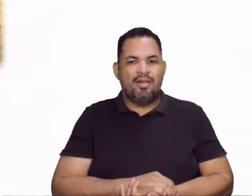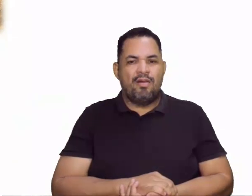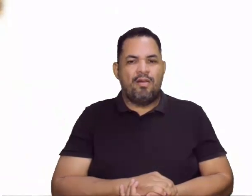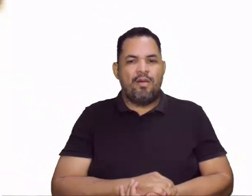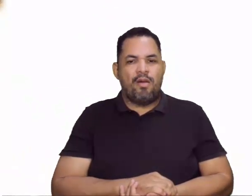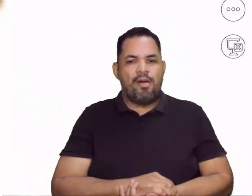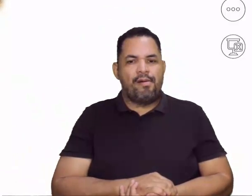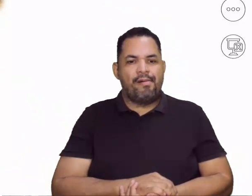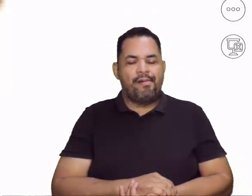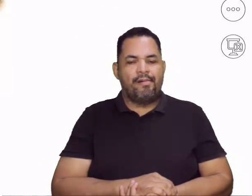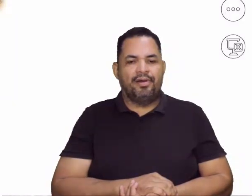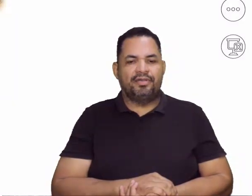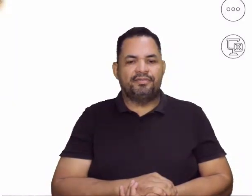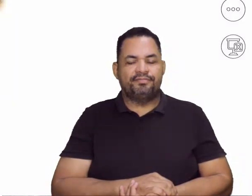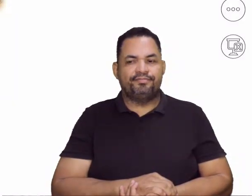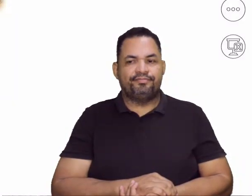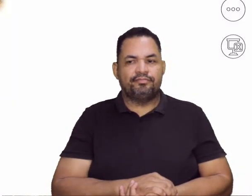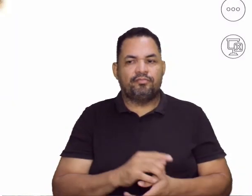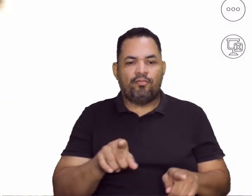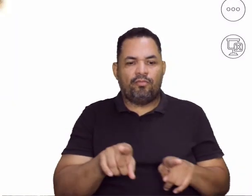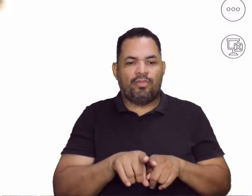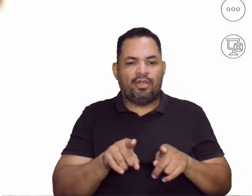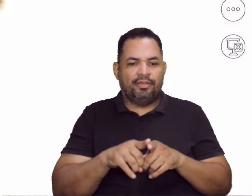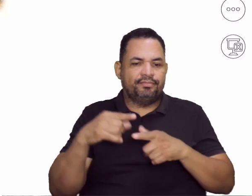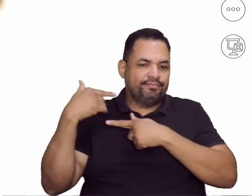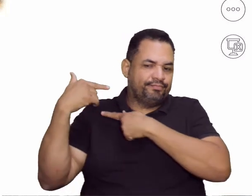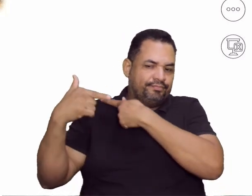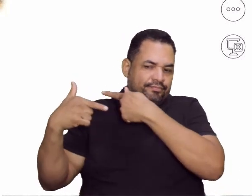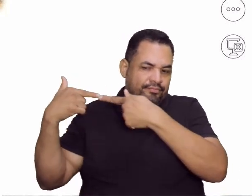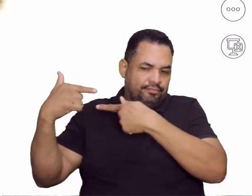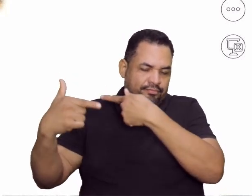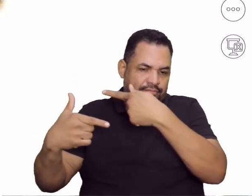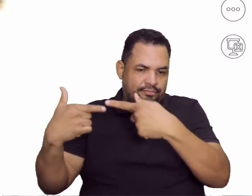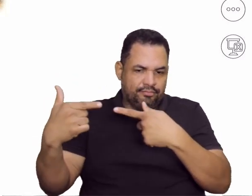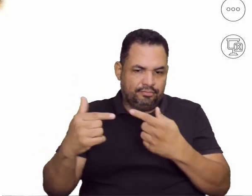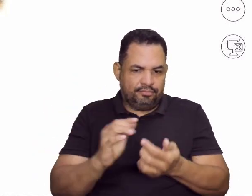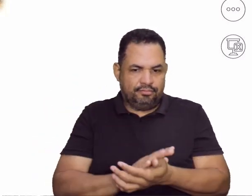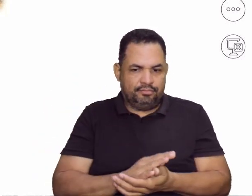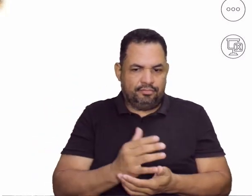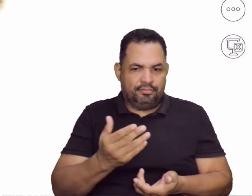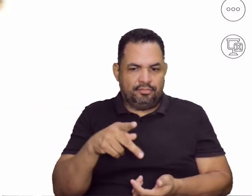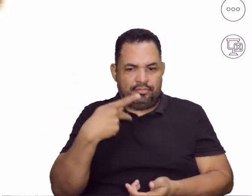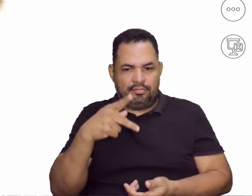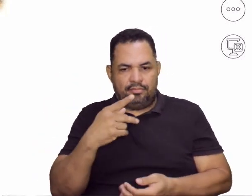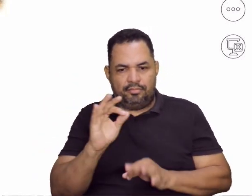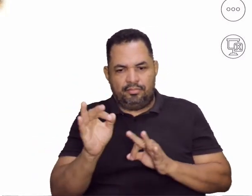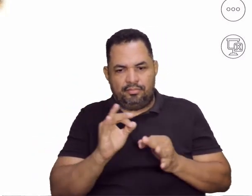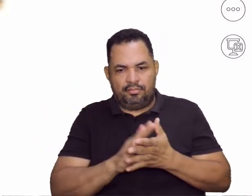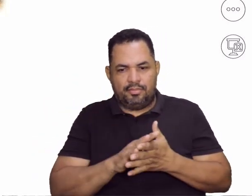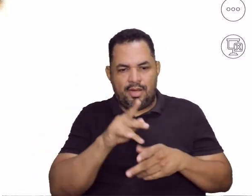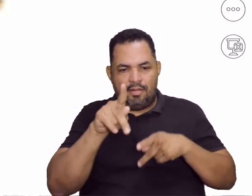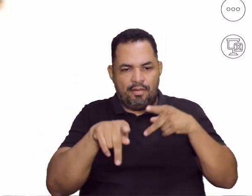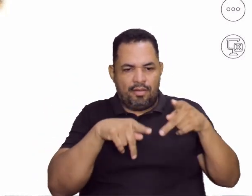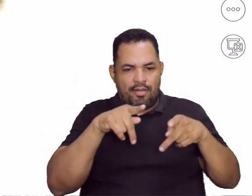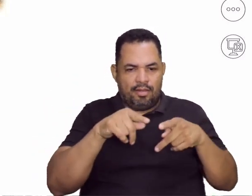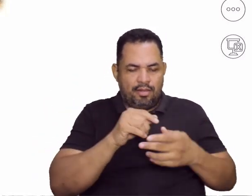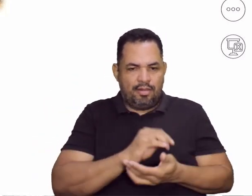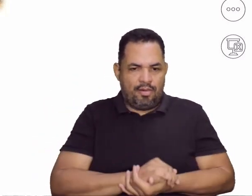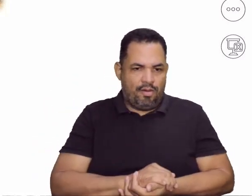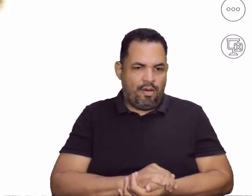Maravilha, então. Tem os jogos tradicionais e aí a gente fala aí de jogos populares,